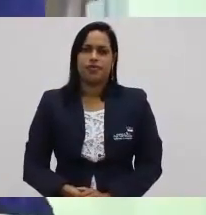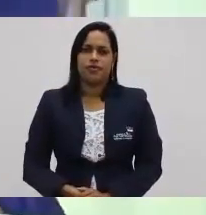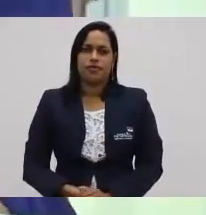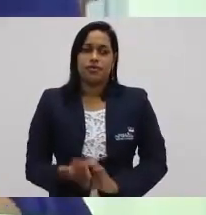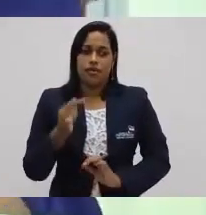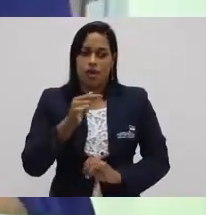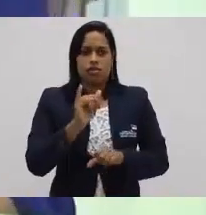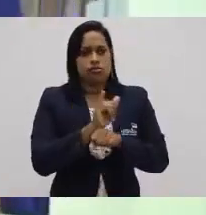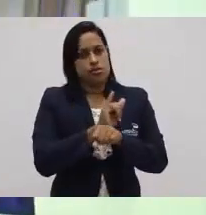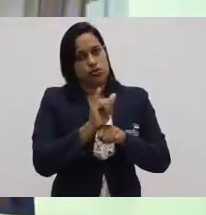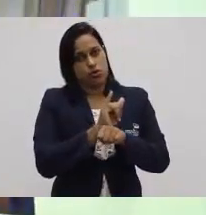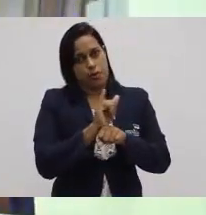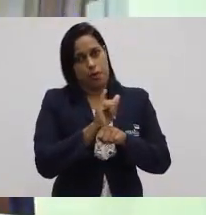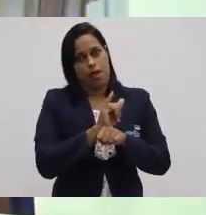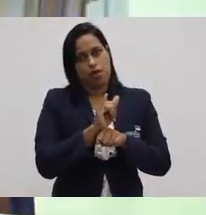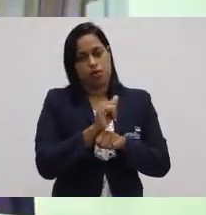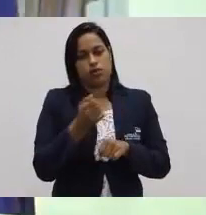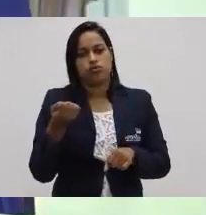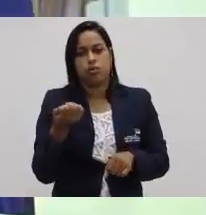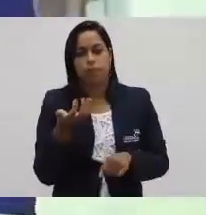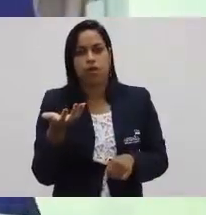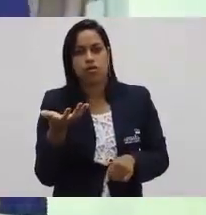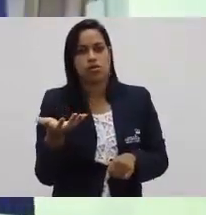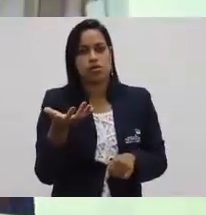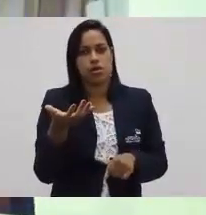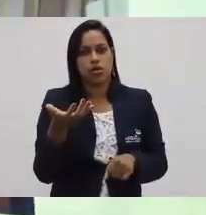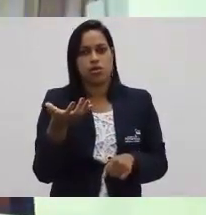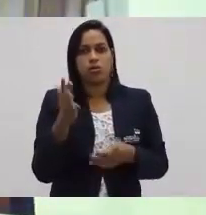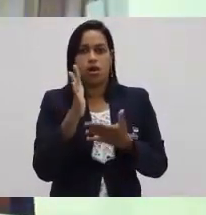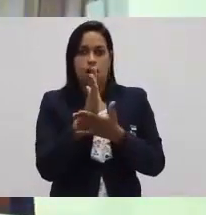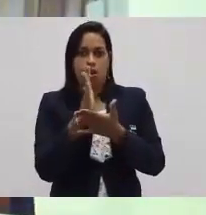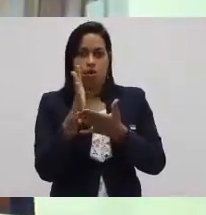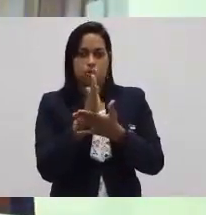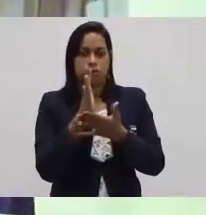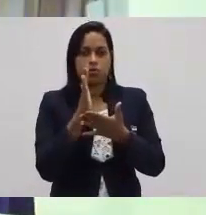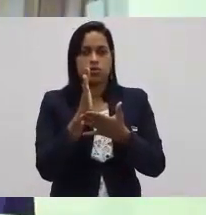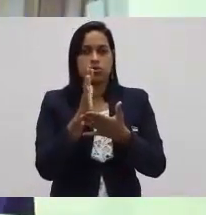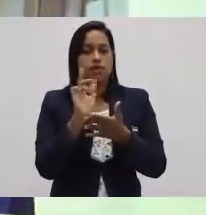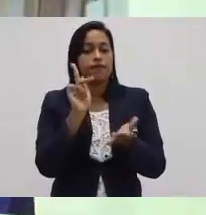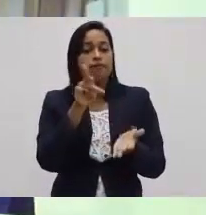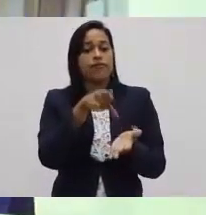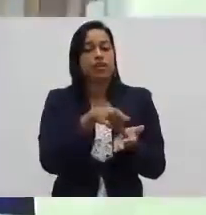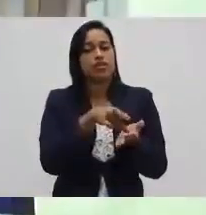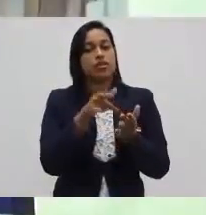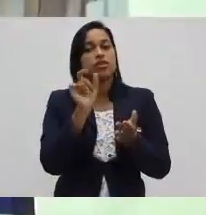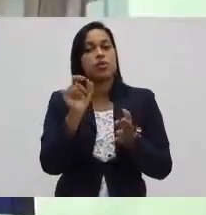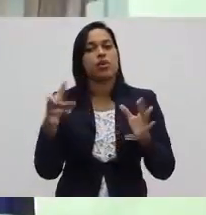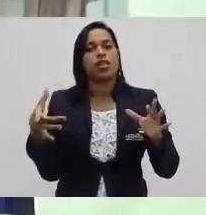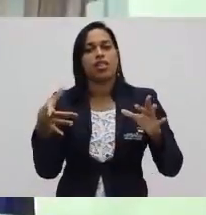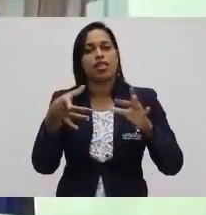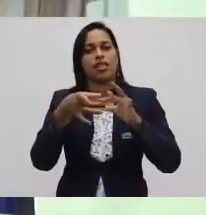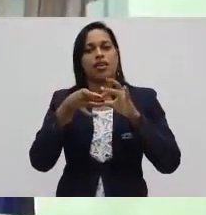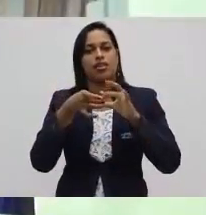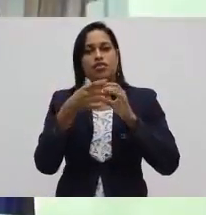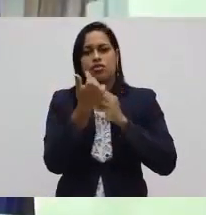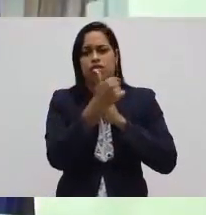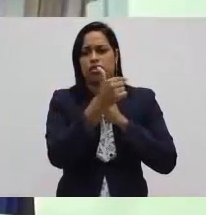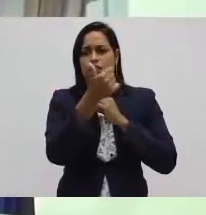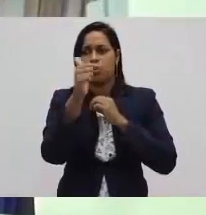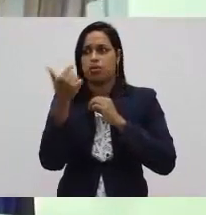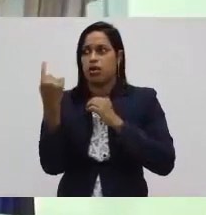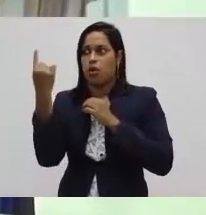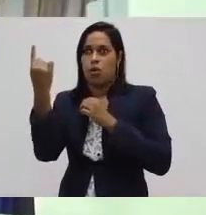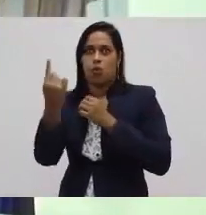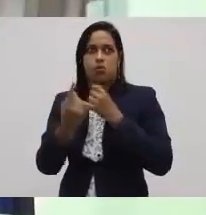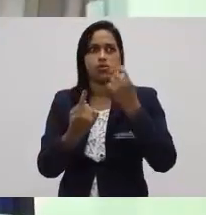Esses instrumentos de produção, pessoal, esses elementos do processo de produção, na verdade, eles interagem. Não pode existir um sem o